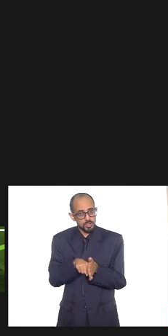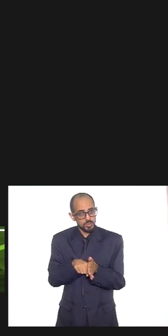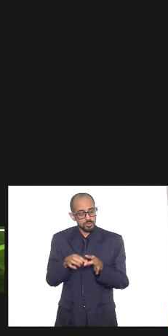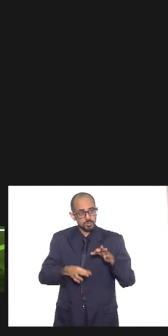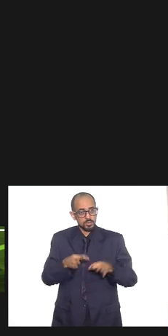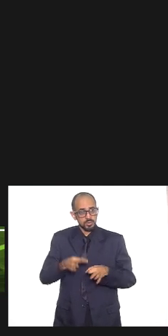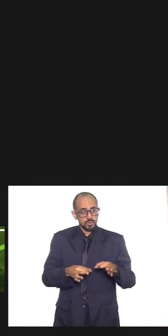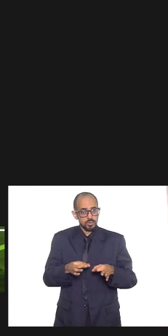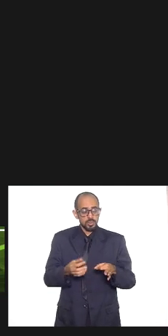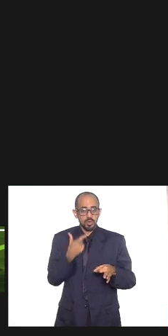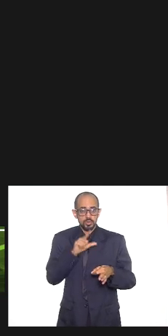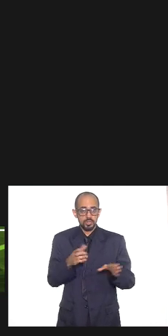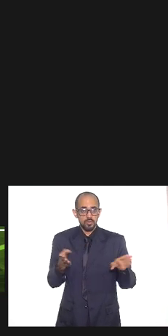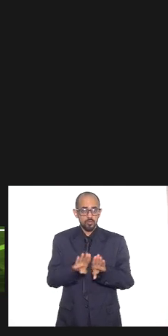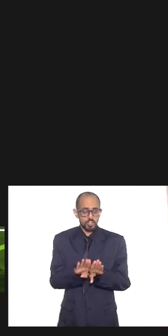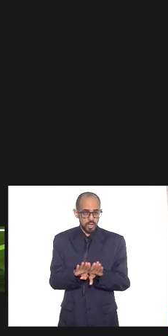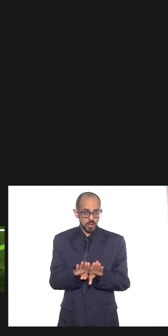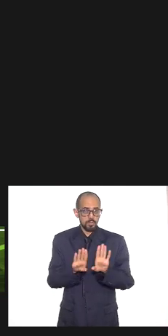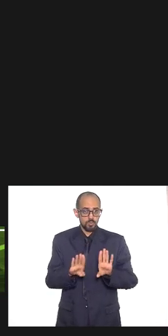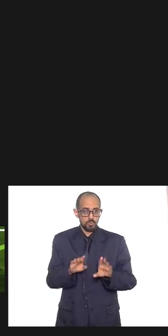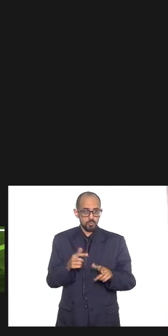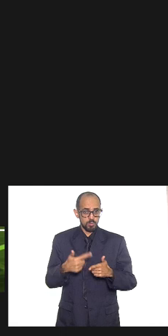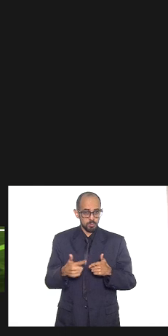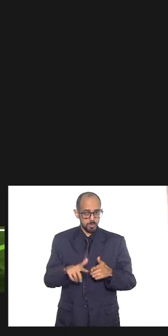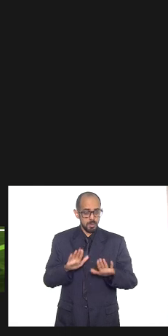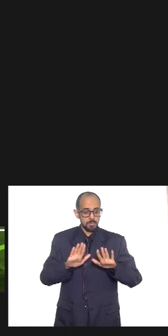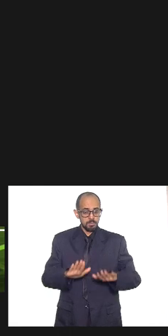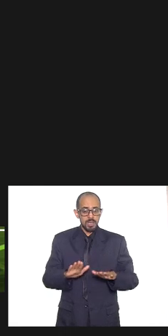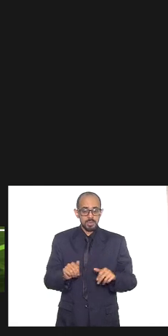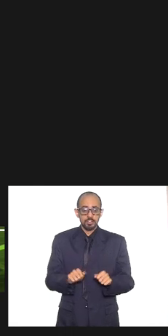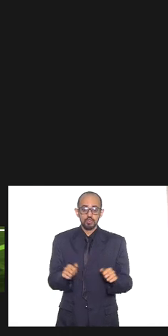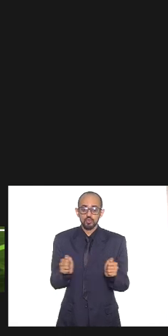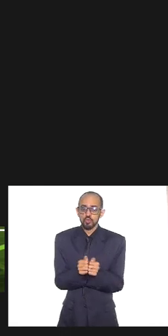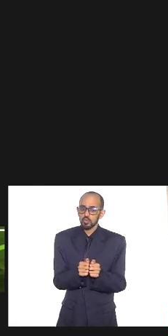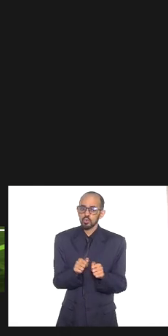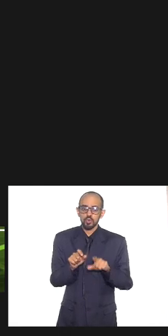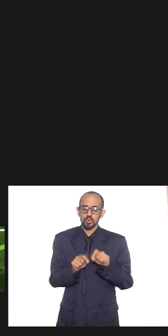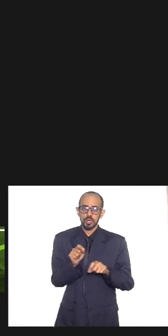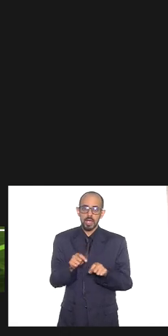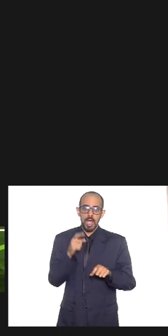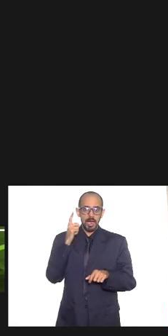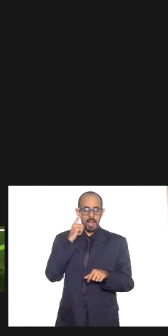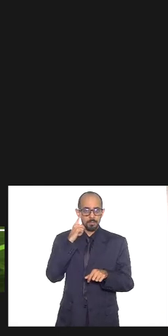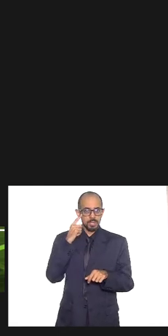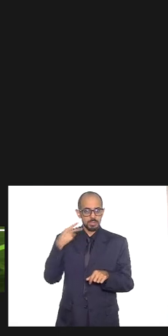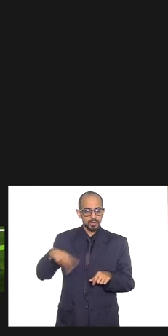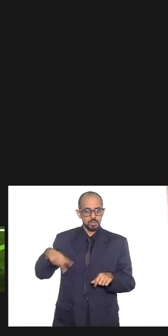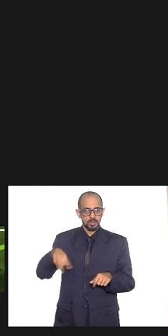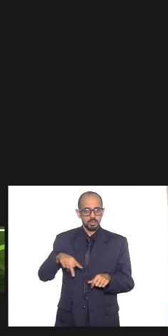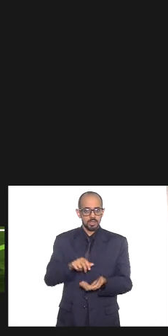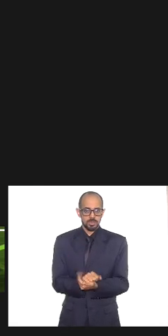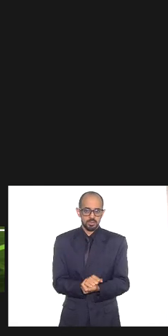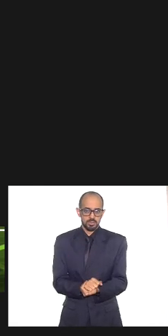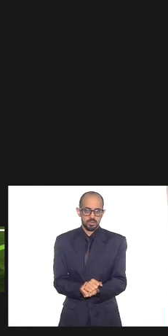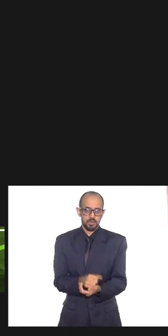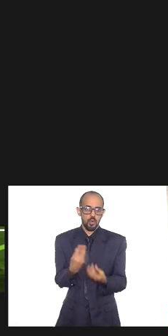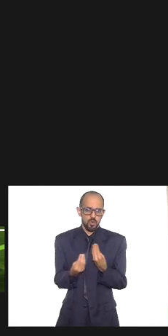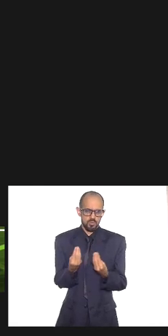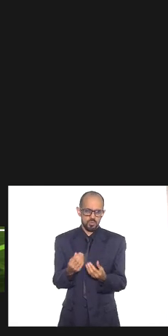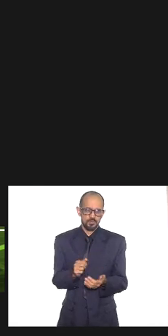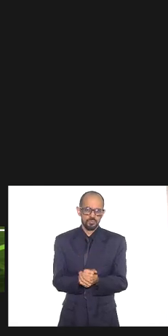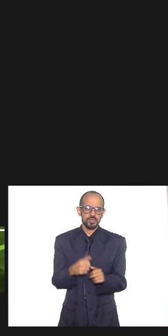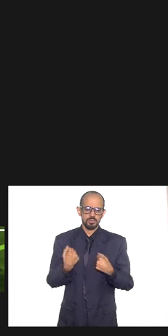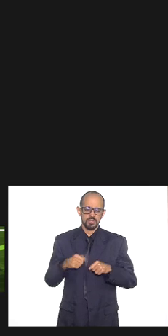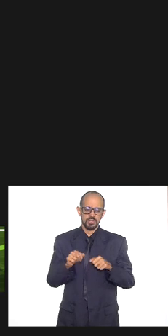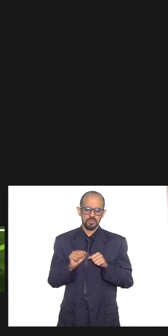o desfecho que aconteceu mas em paralelo a isso a cabeça do traficante que não está afetado por isso tínhamos que fazer um algo mais